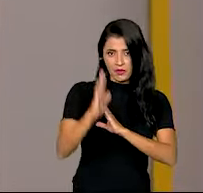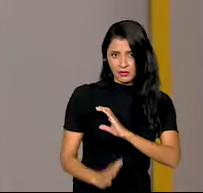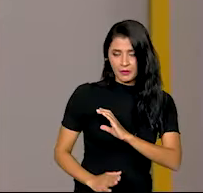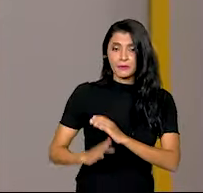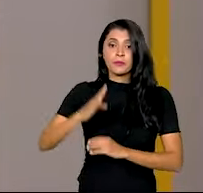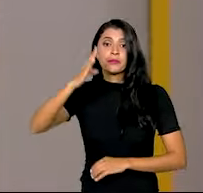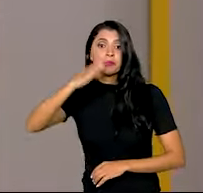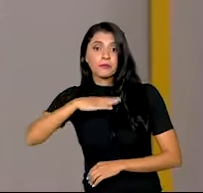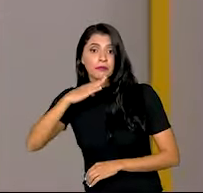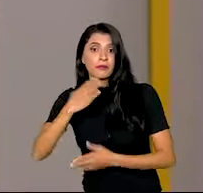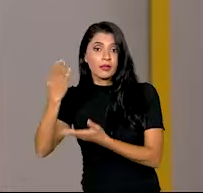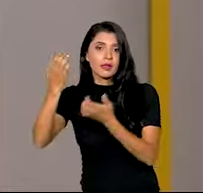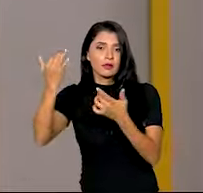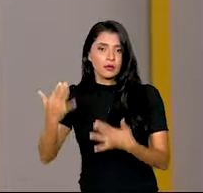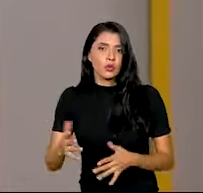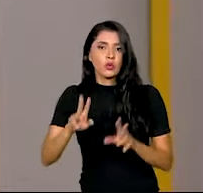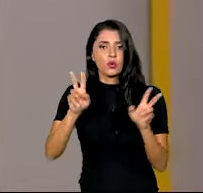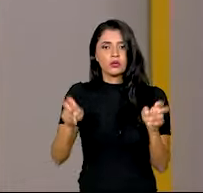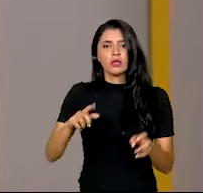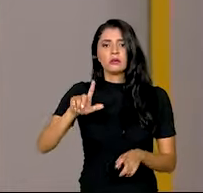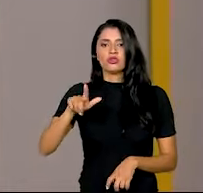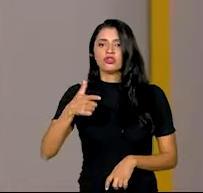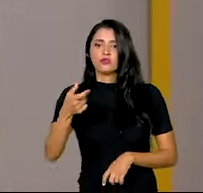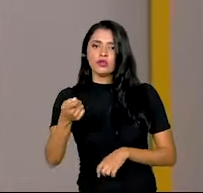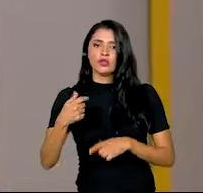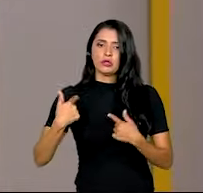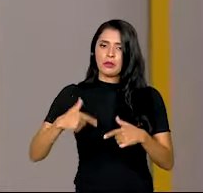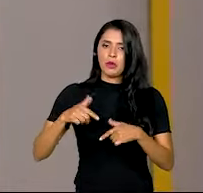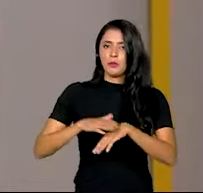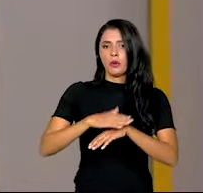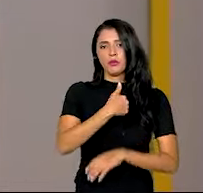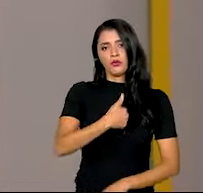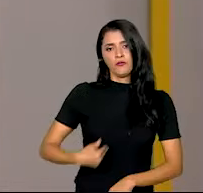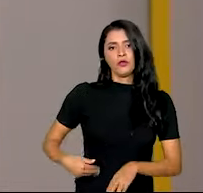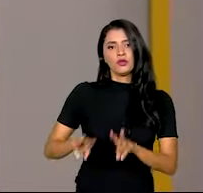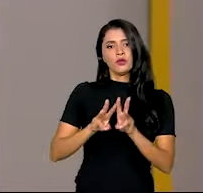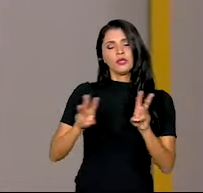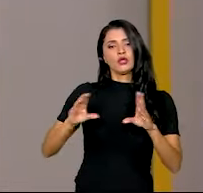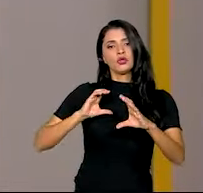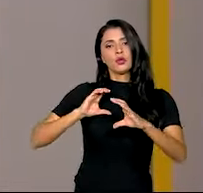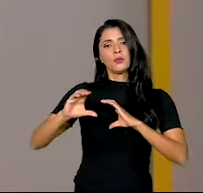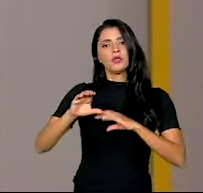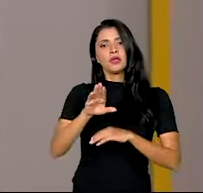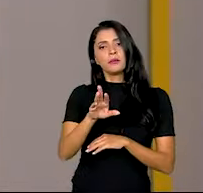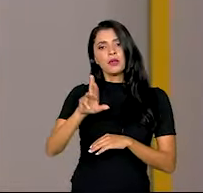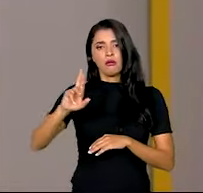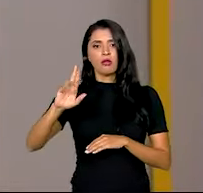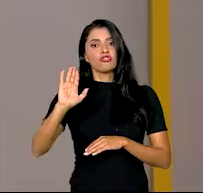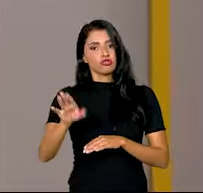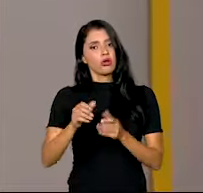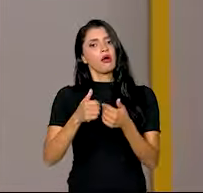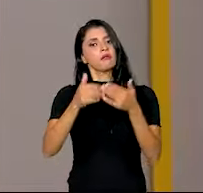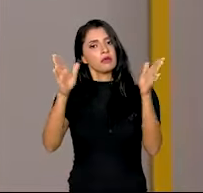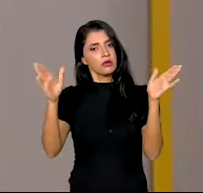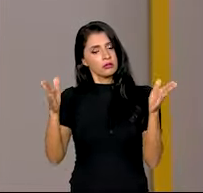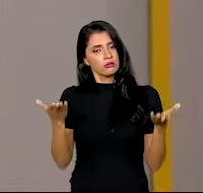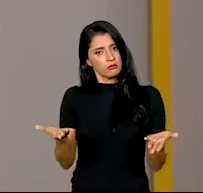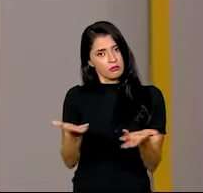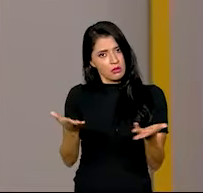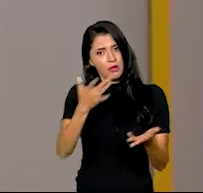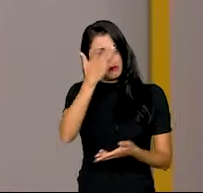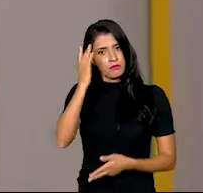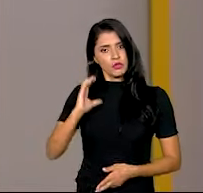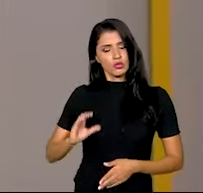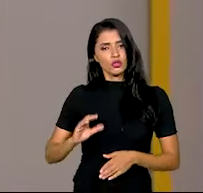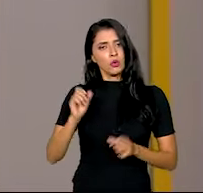Pimenta falou sobre G20, ações do governo e o site ComunicaBR, que já está em funcionamento. Agora o cidadão